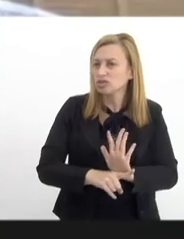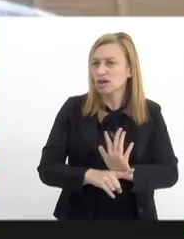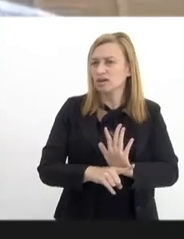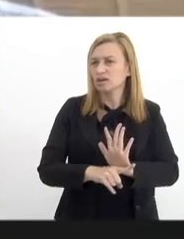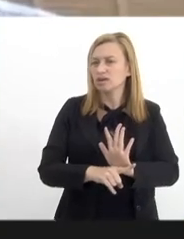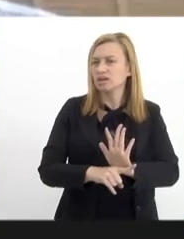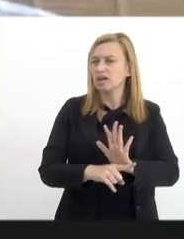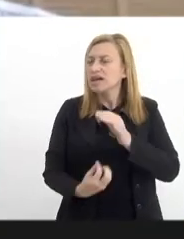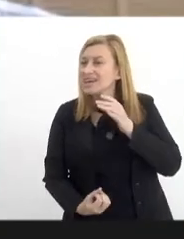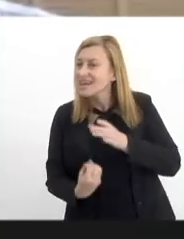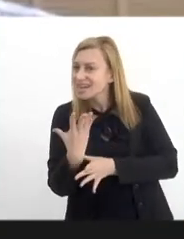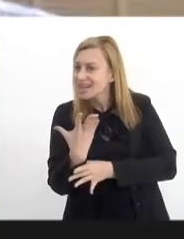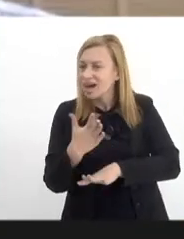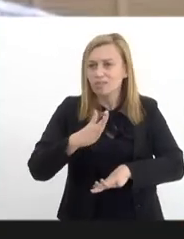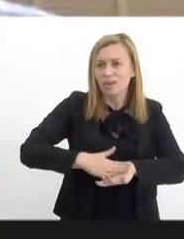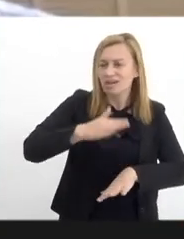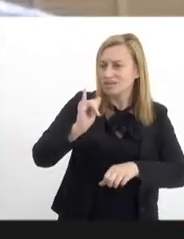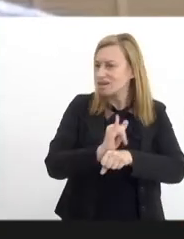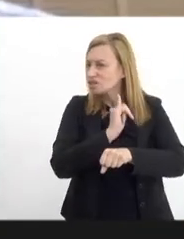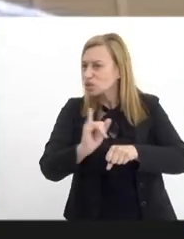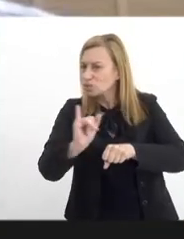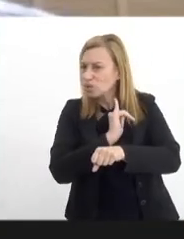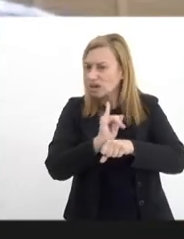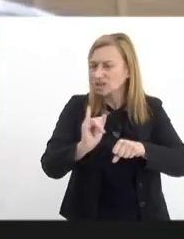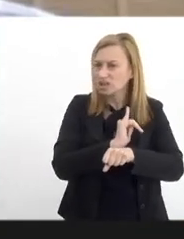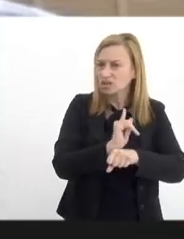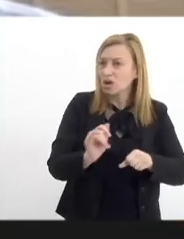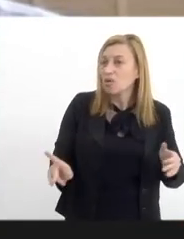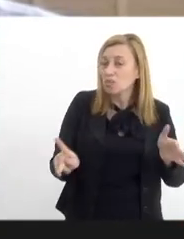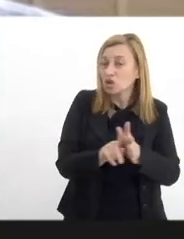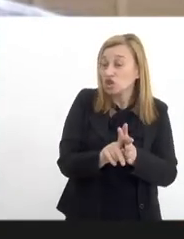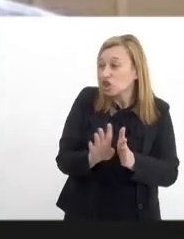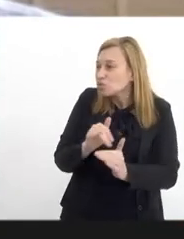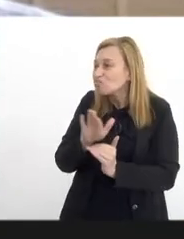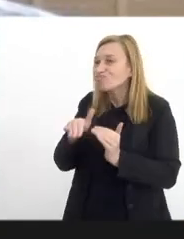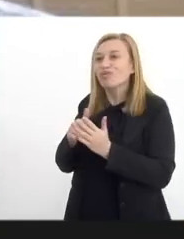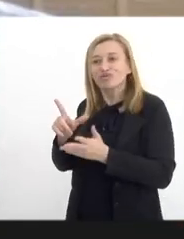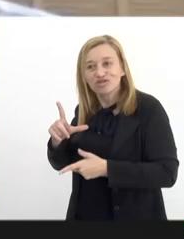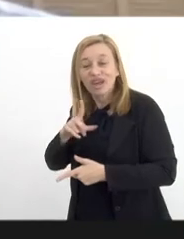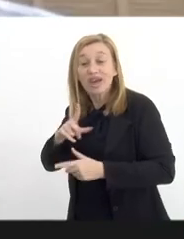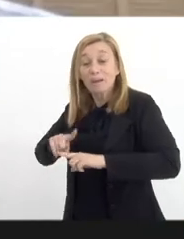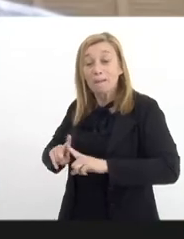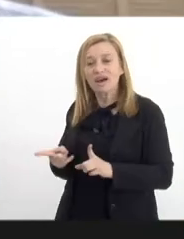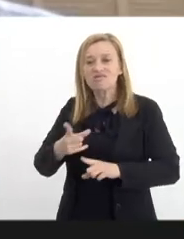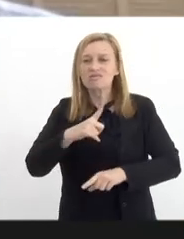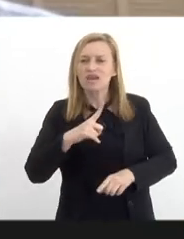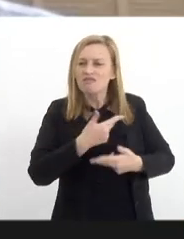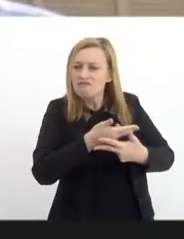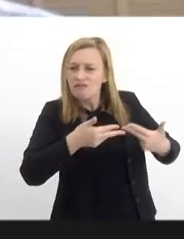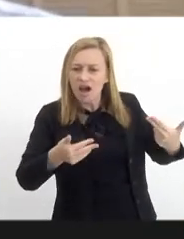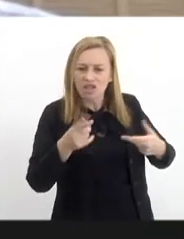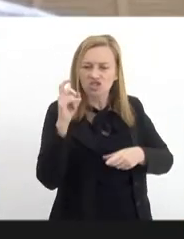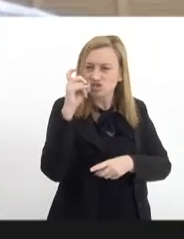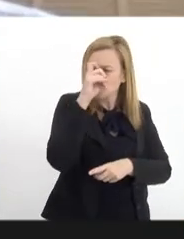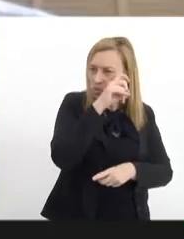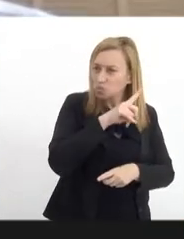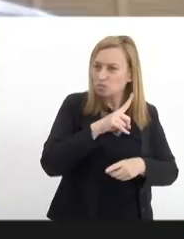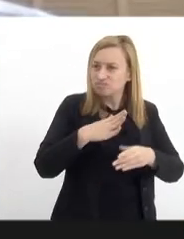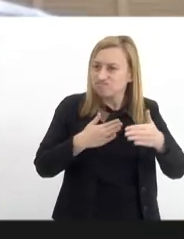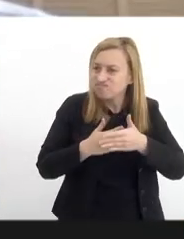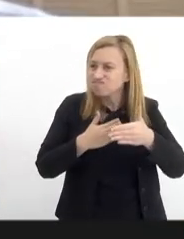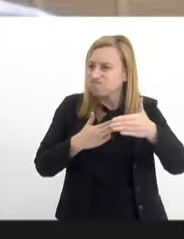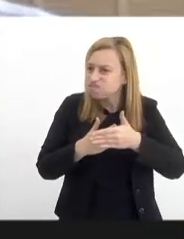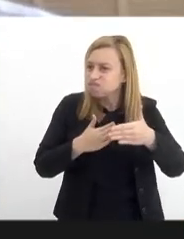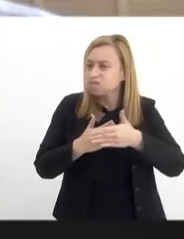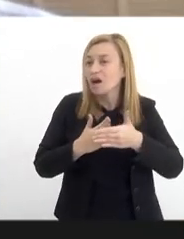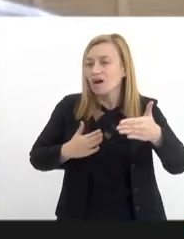criar mais articulações, porque projetos todo mundo tem, mas existem muitas dificuldades, muitas barreiras a